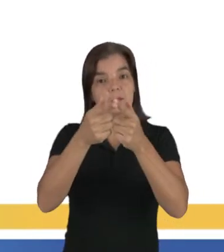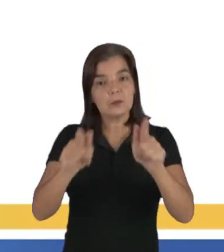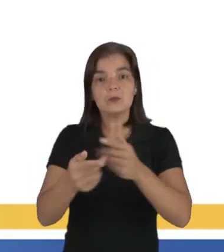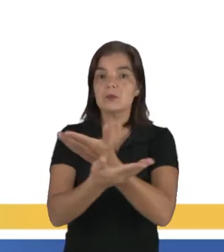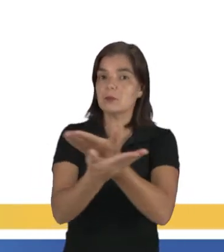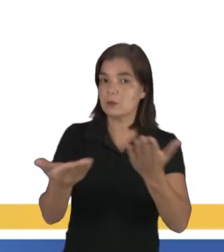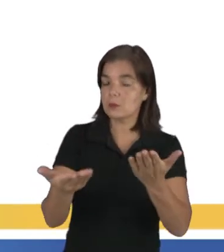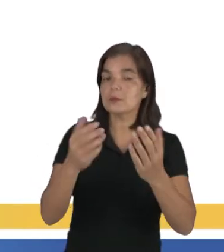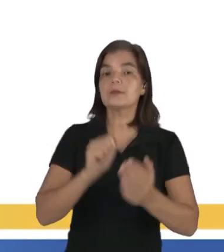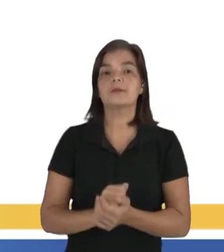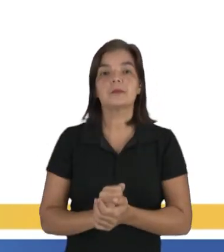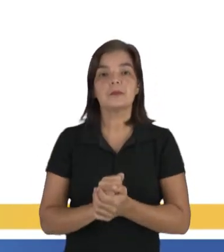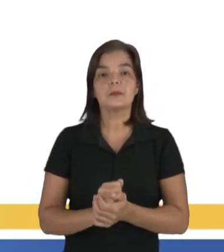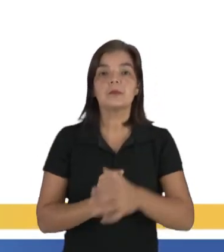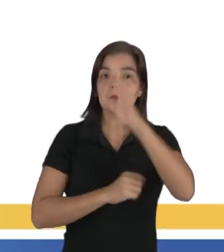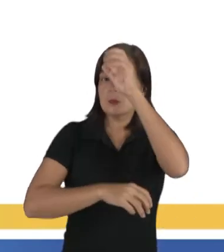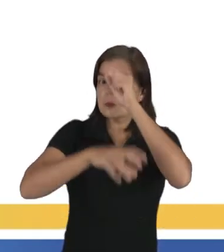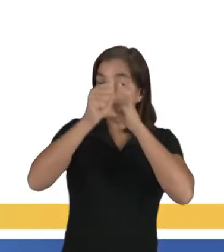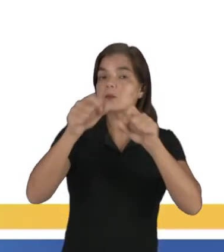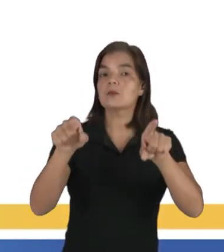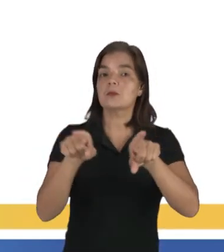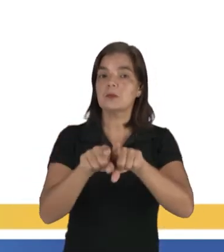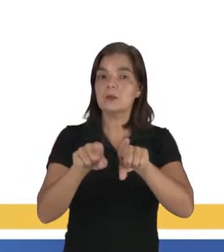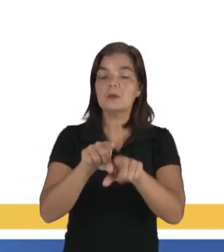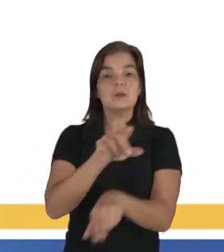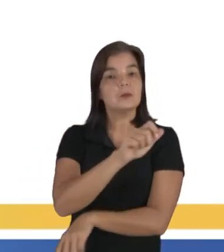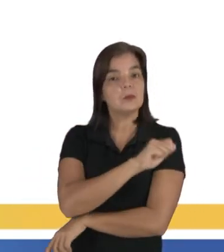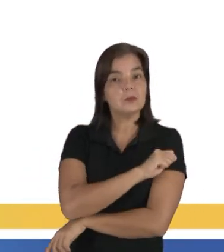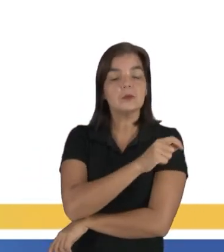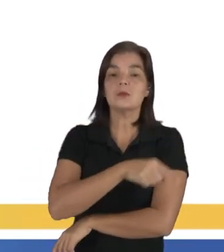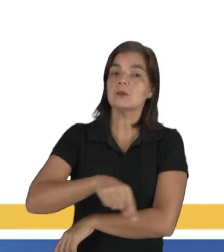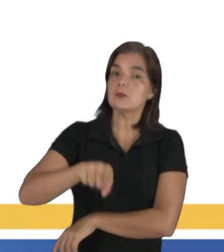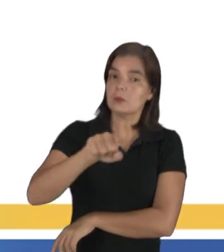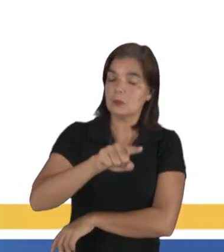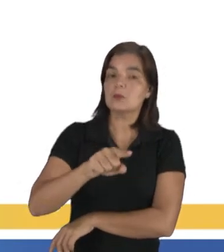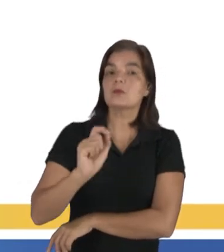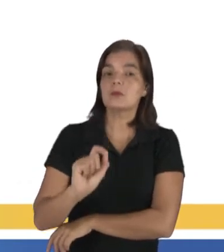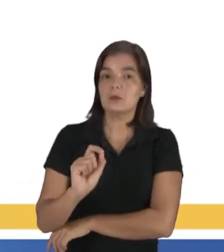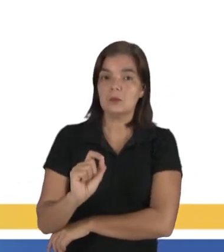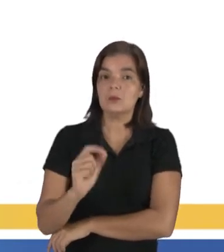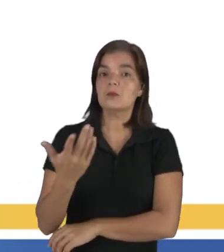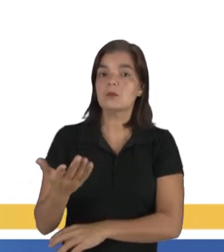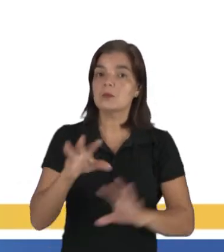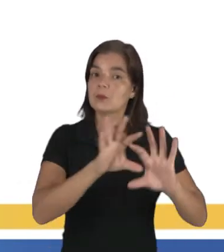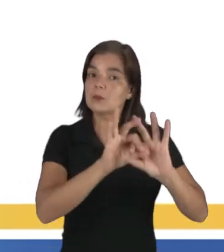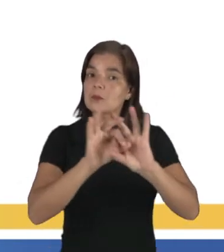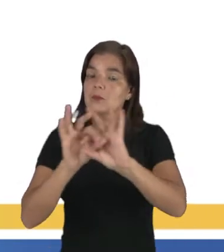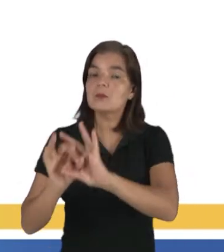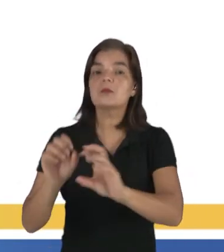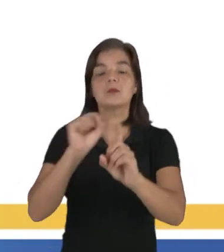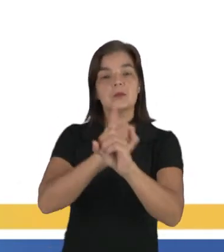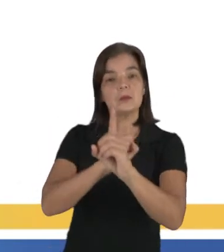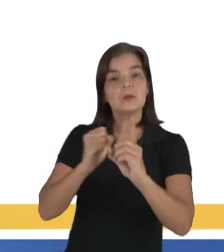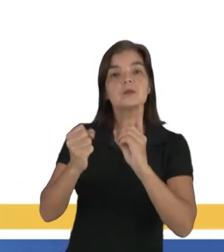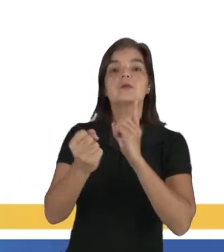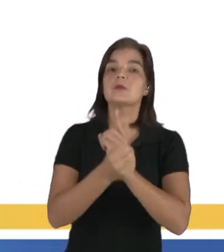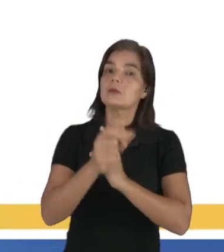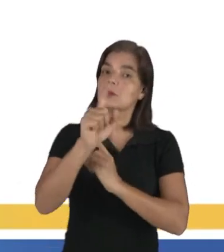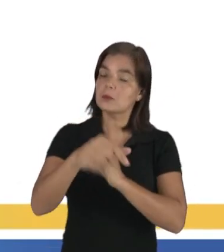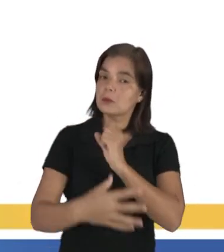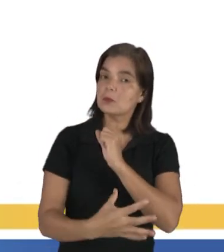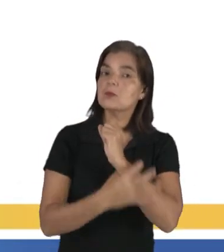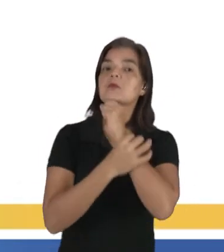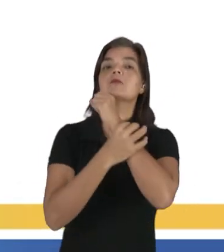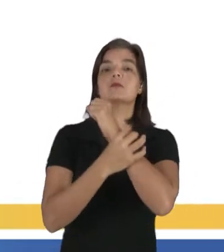vocês, aprendizes, alunos, e que, diante do nosso contexto social, é a que